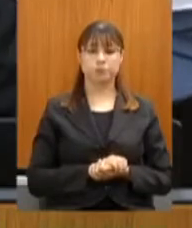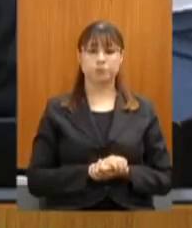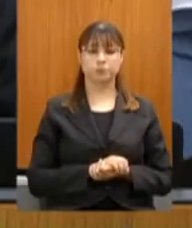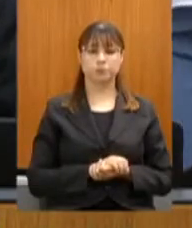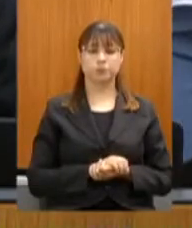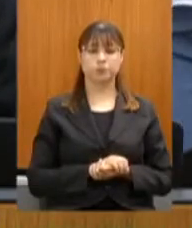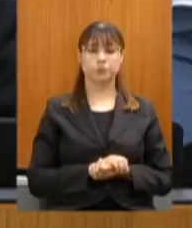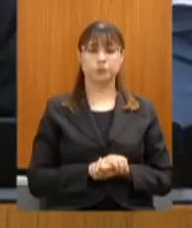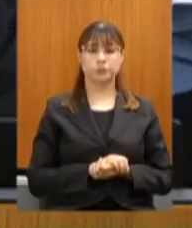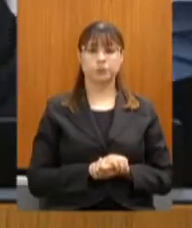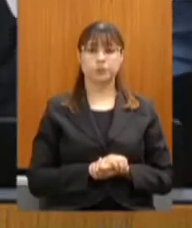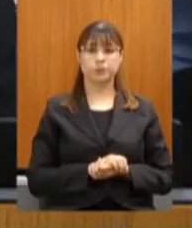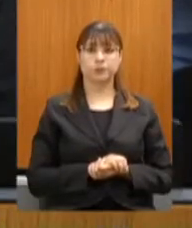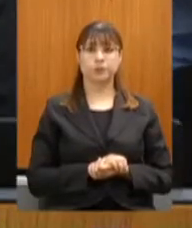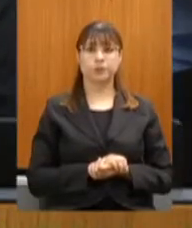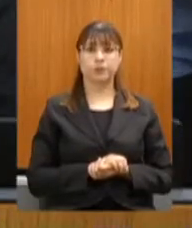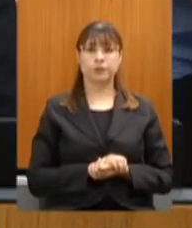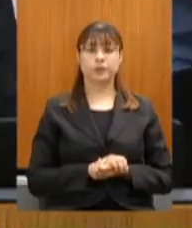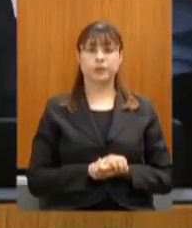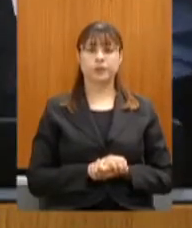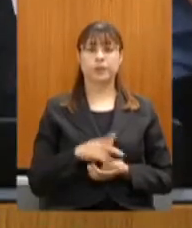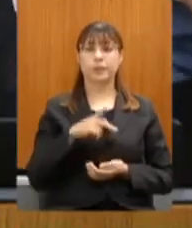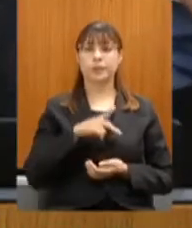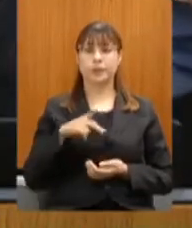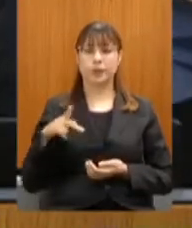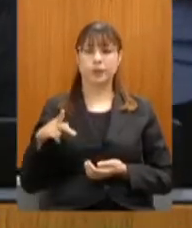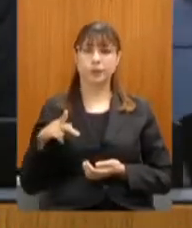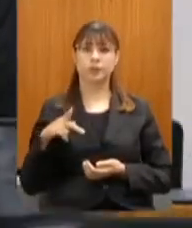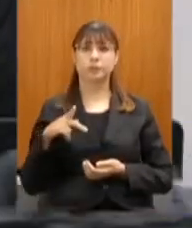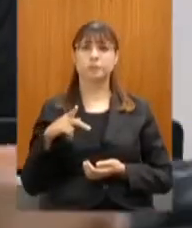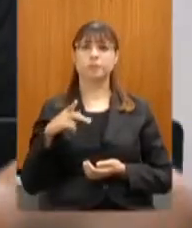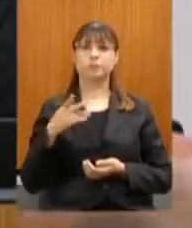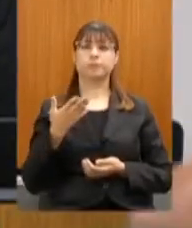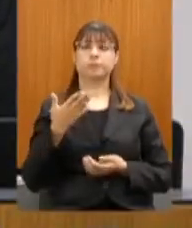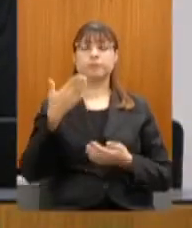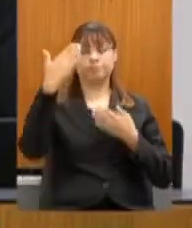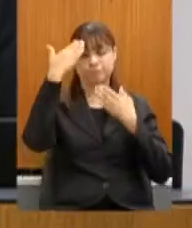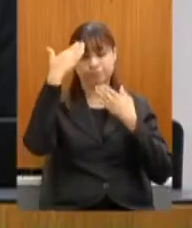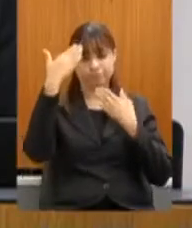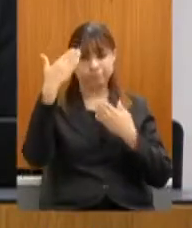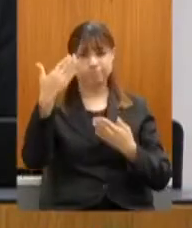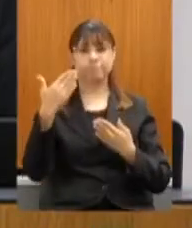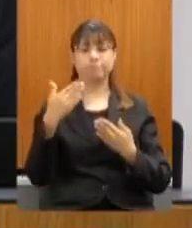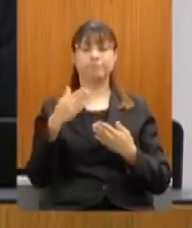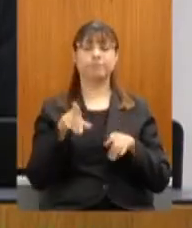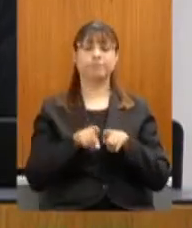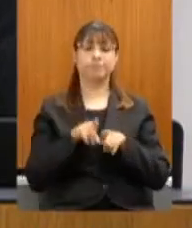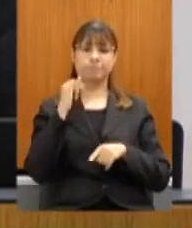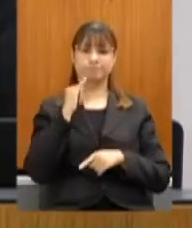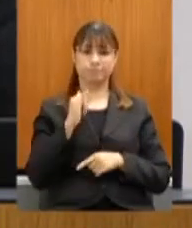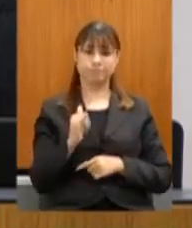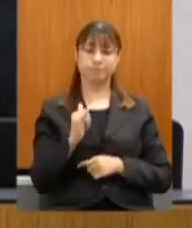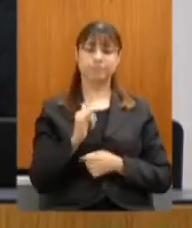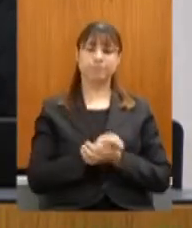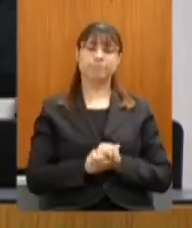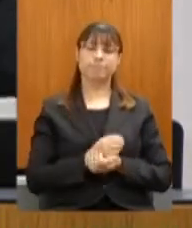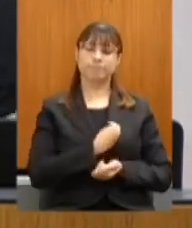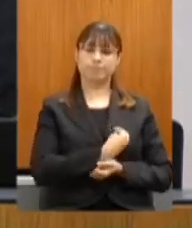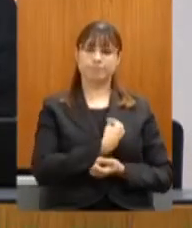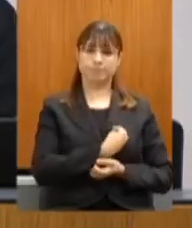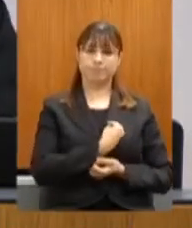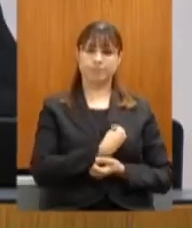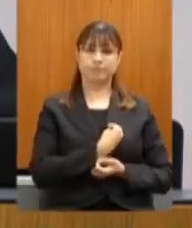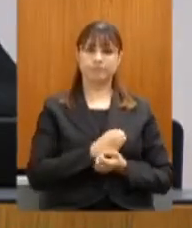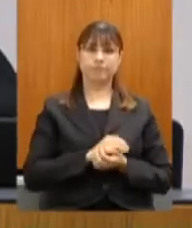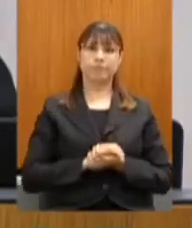A presidência registra e agradece a presença